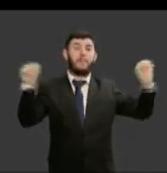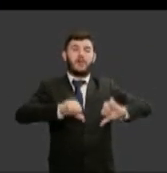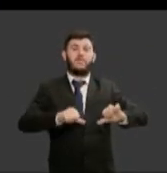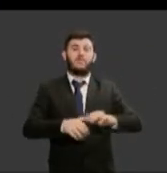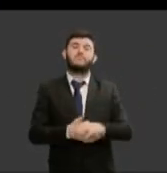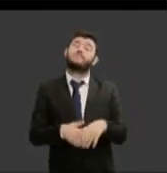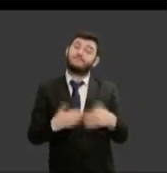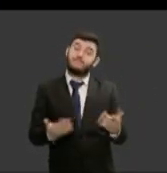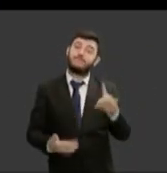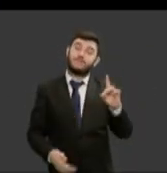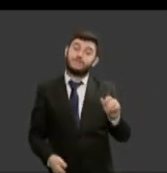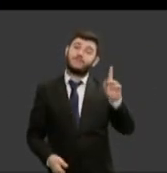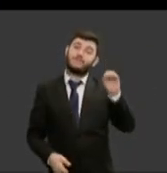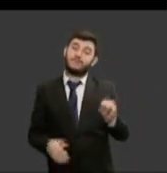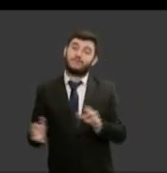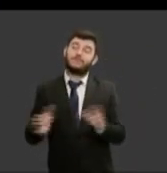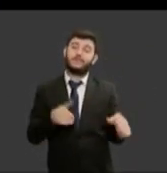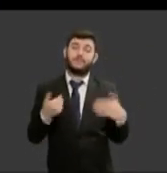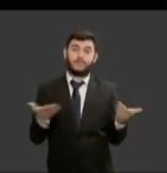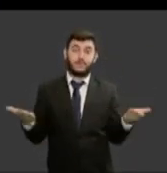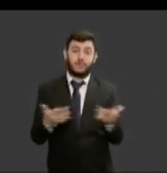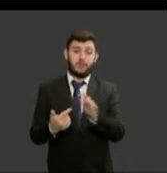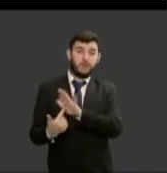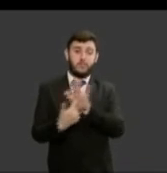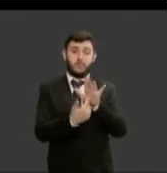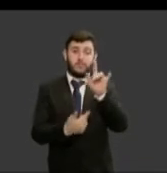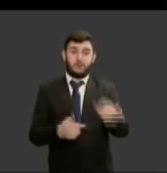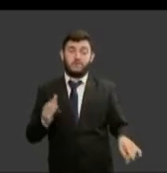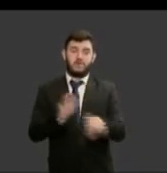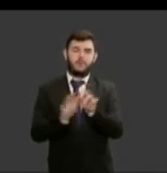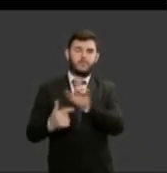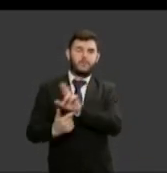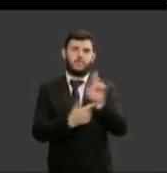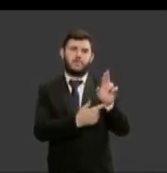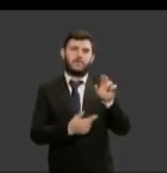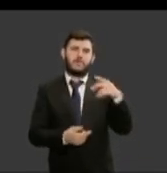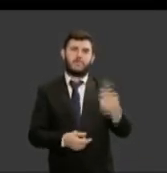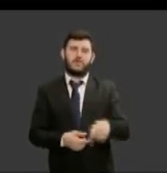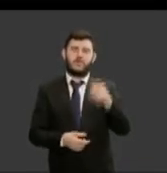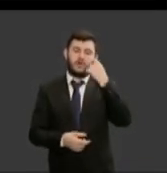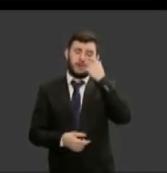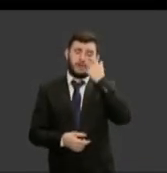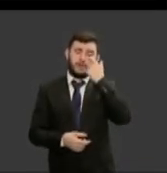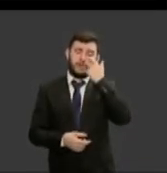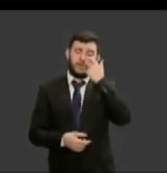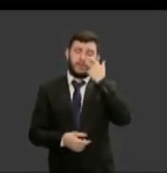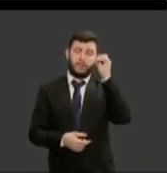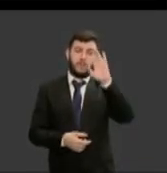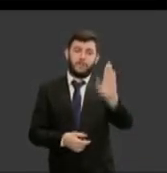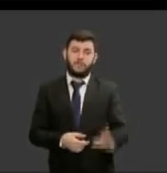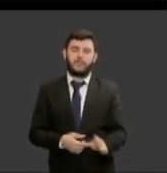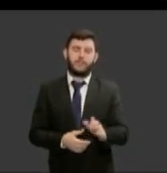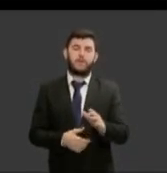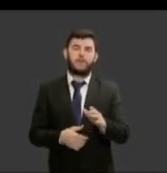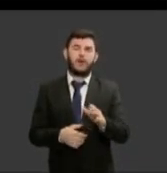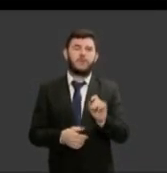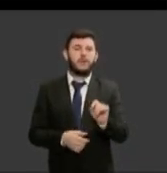esse é um quadro de representação feminina no parlamento aqui no Brasil pode passar por favor